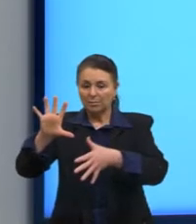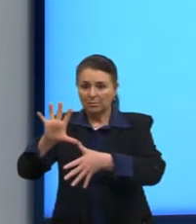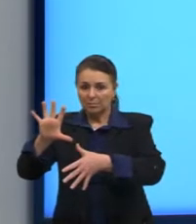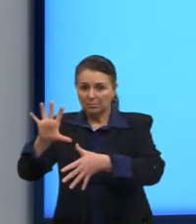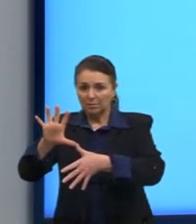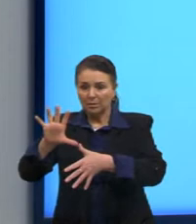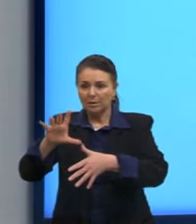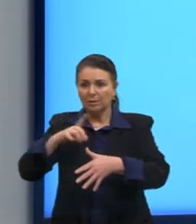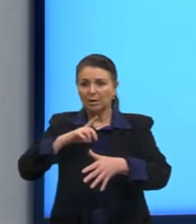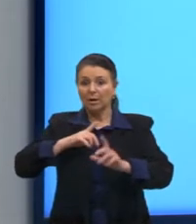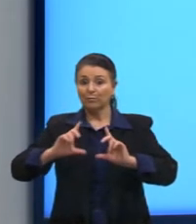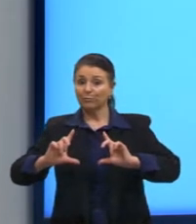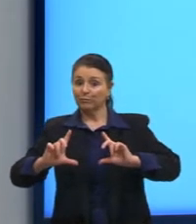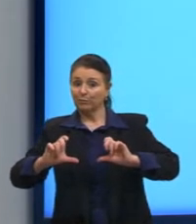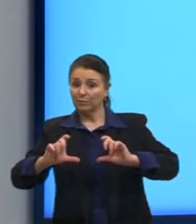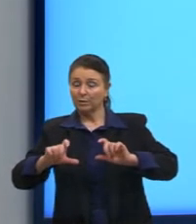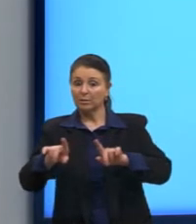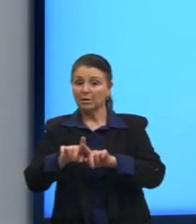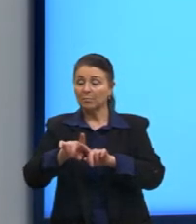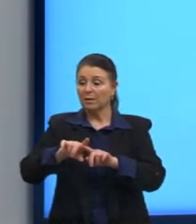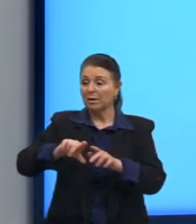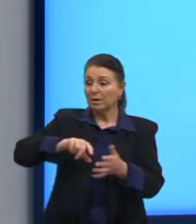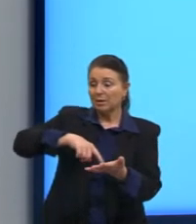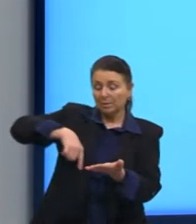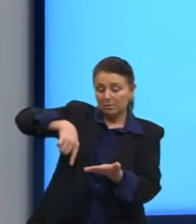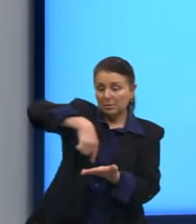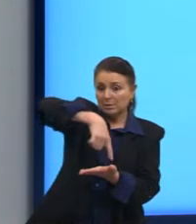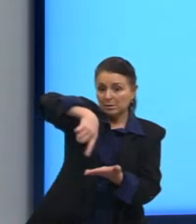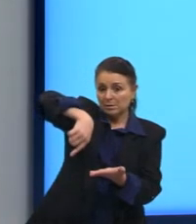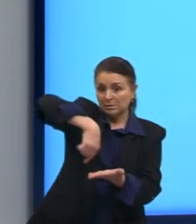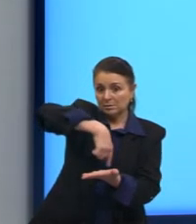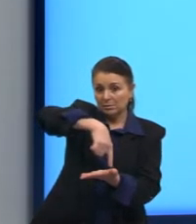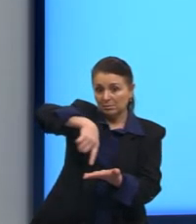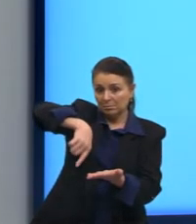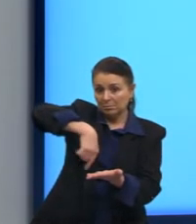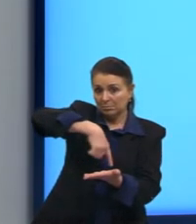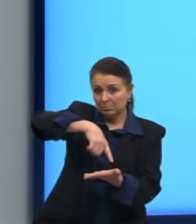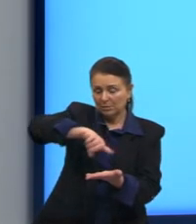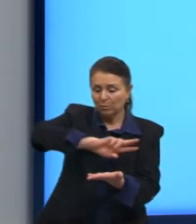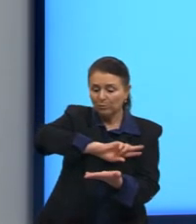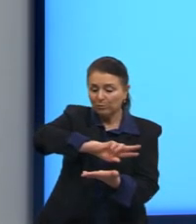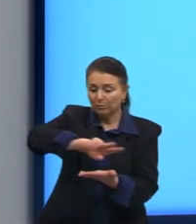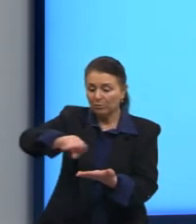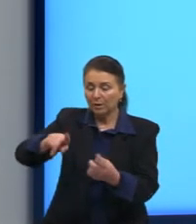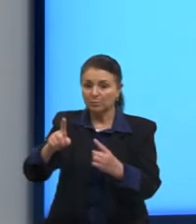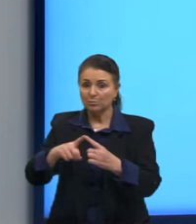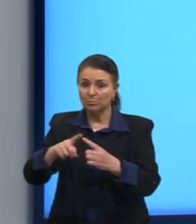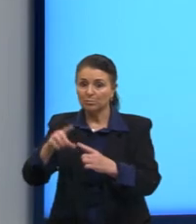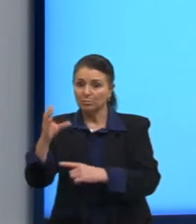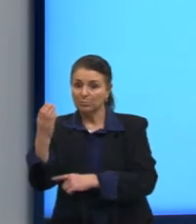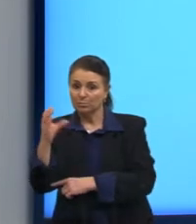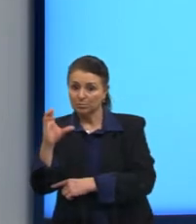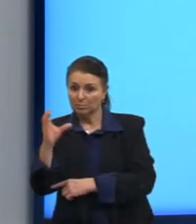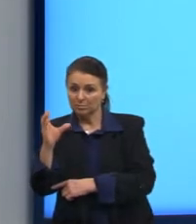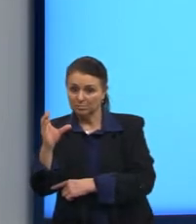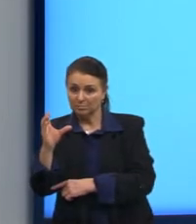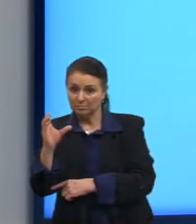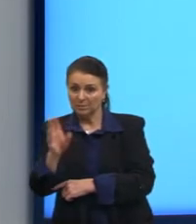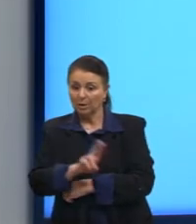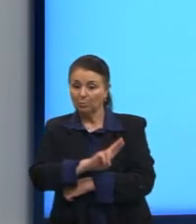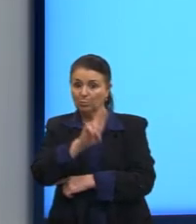fotogrametria, sensoriamento remoto, entre outras. Então, aqui, quando a gente fala em ciências geodésicas,